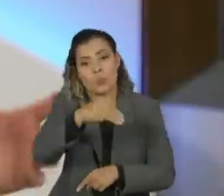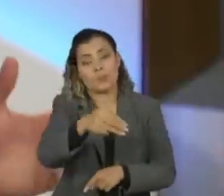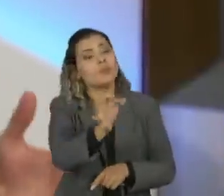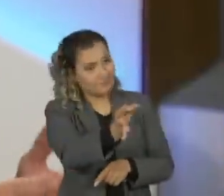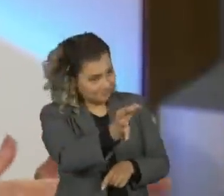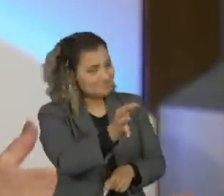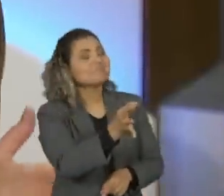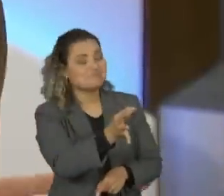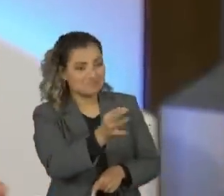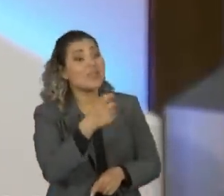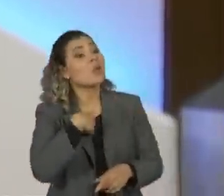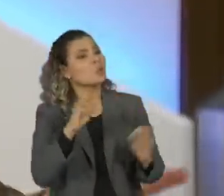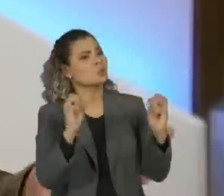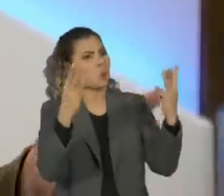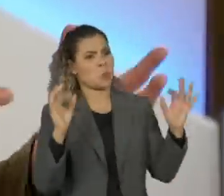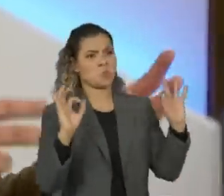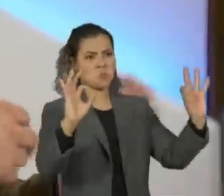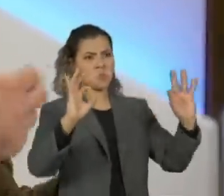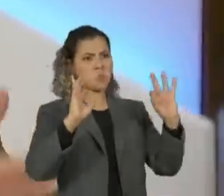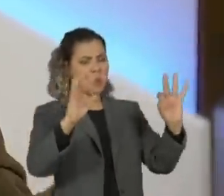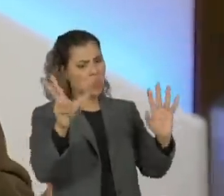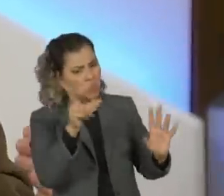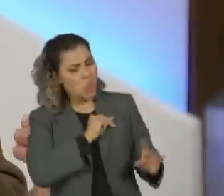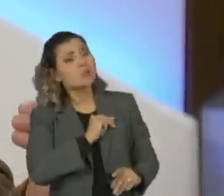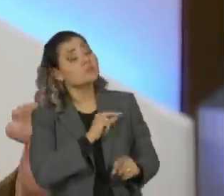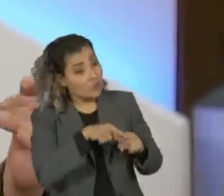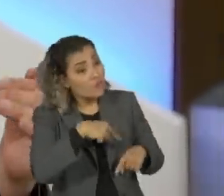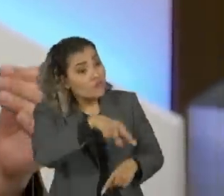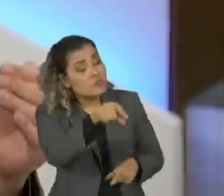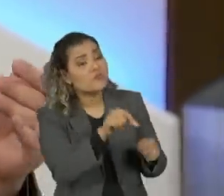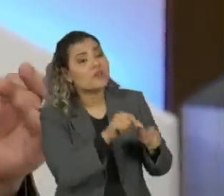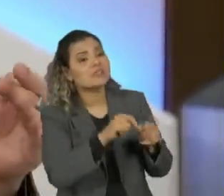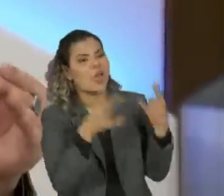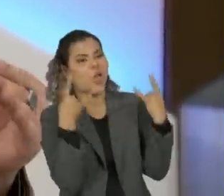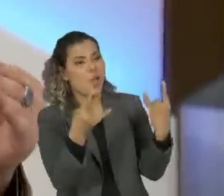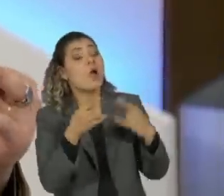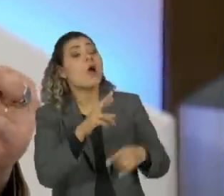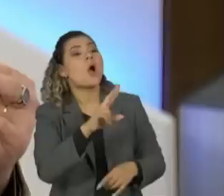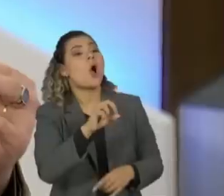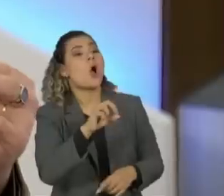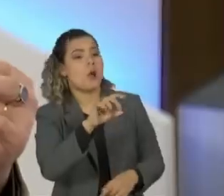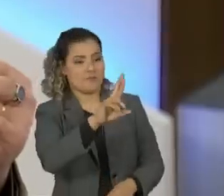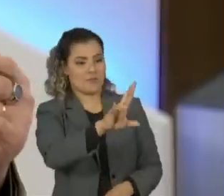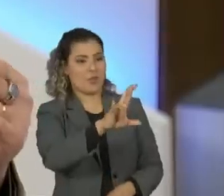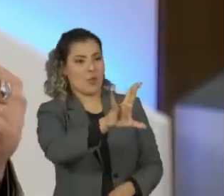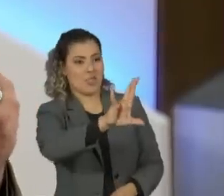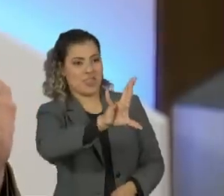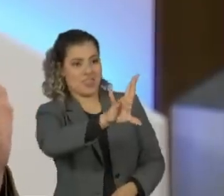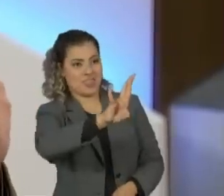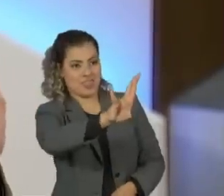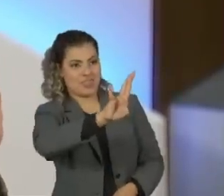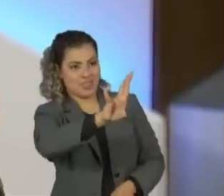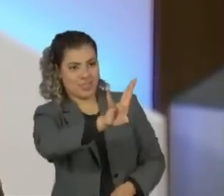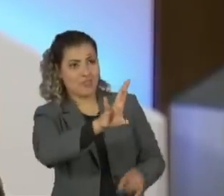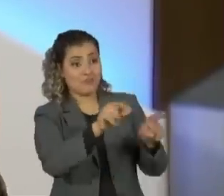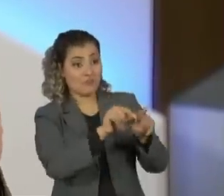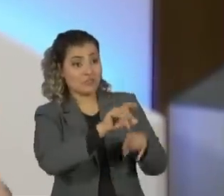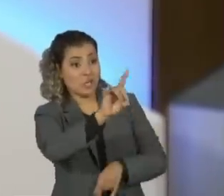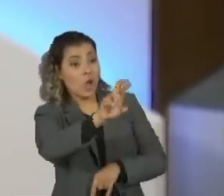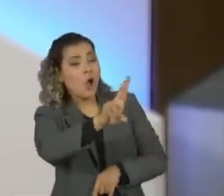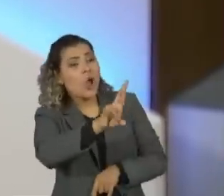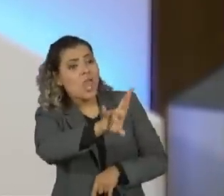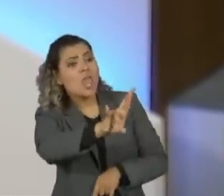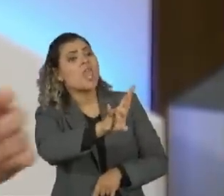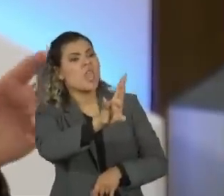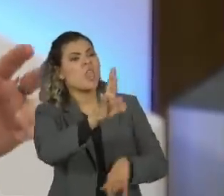Estava muito chique, muito bacana. E quando eu fui fazer o Rock in Rio, eu pensei assim, eu vou adotar medidas defensivas.